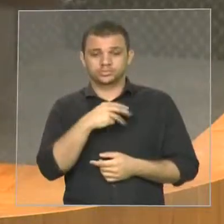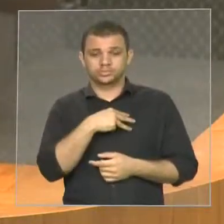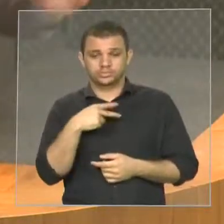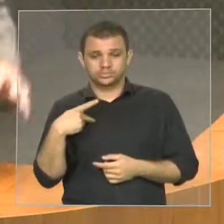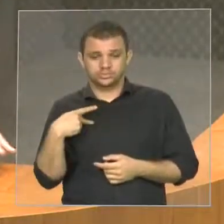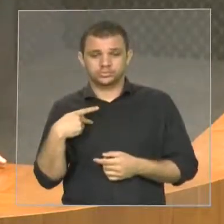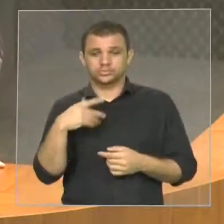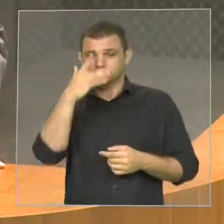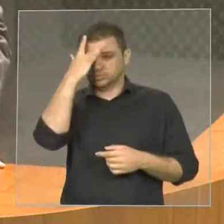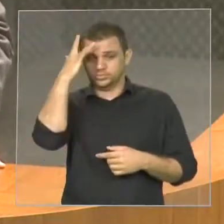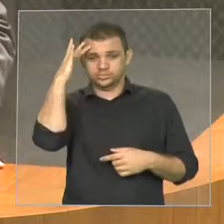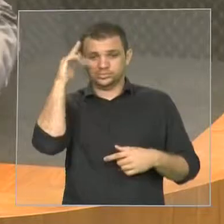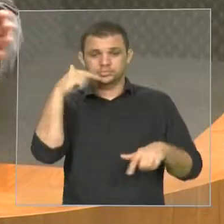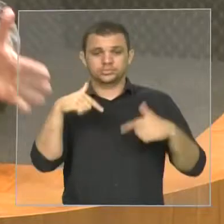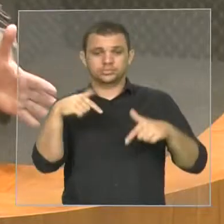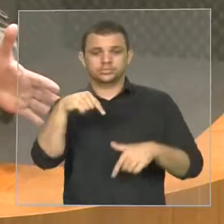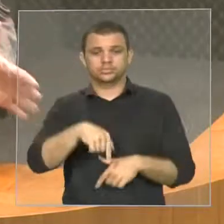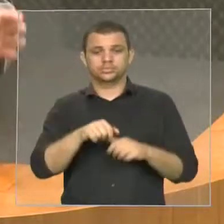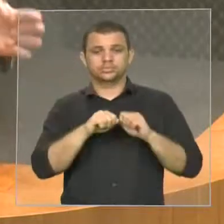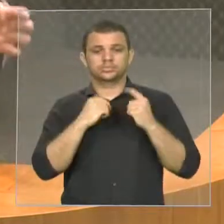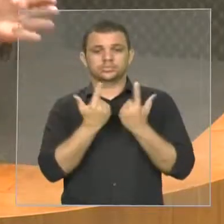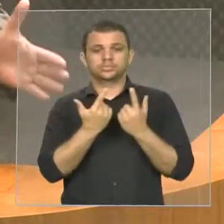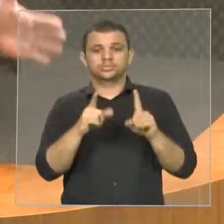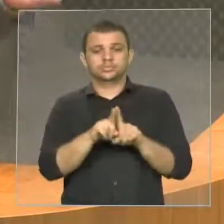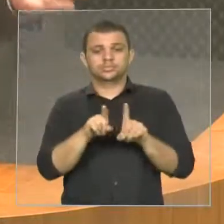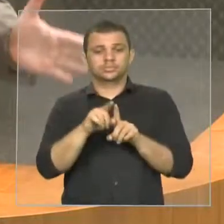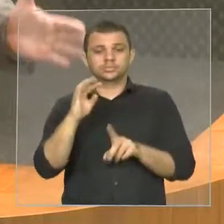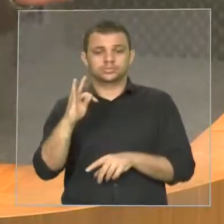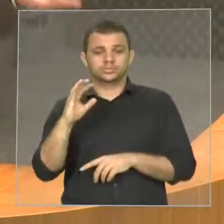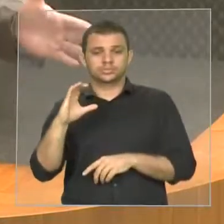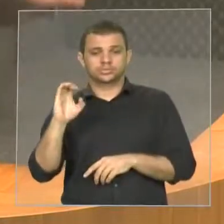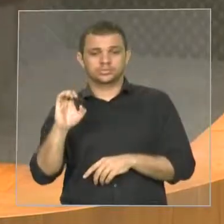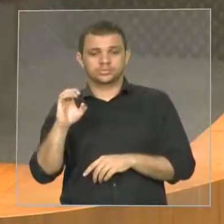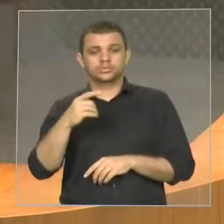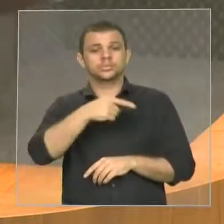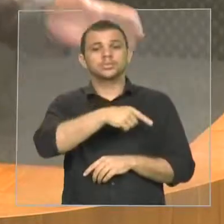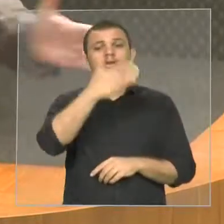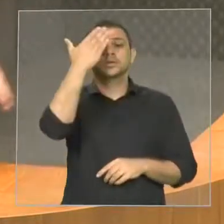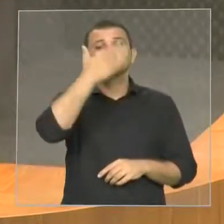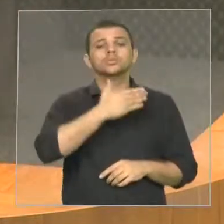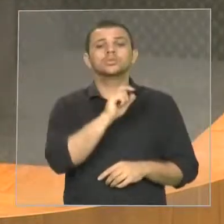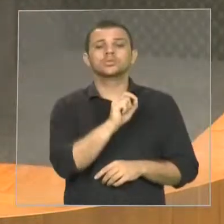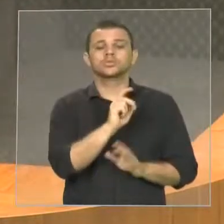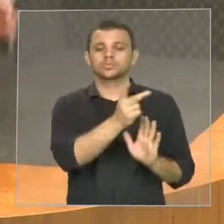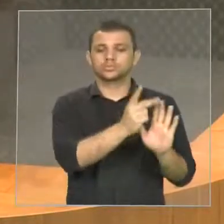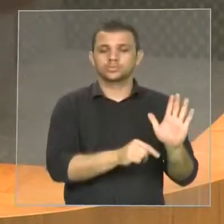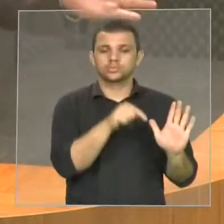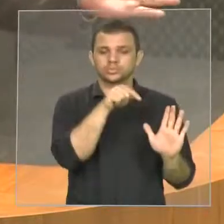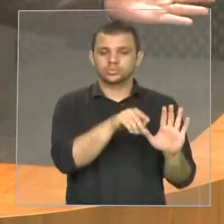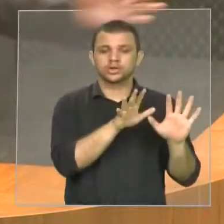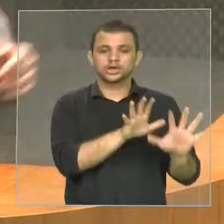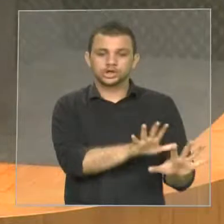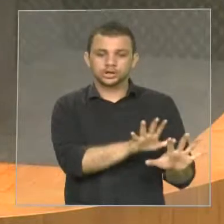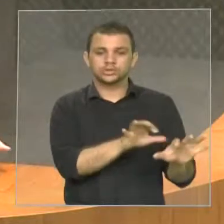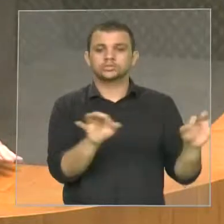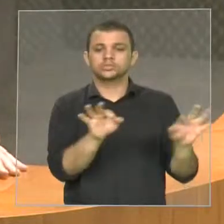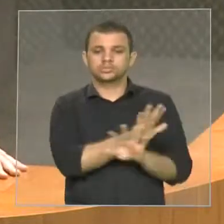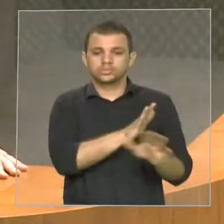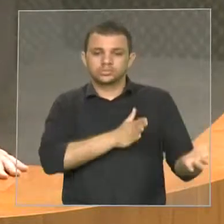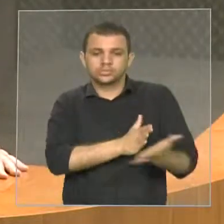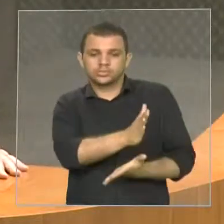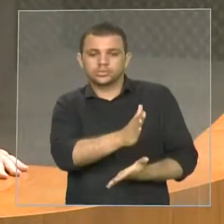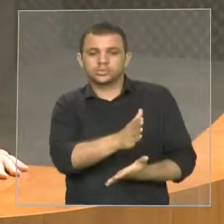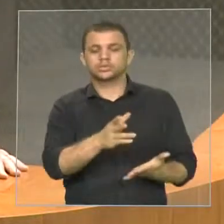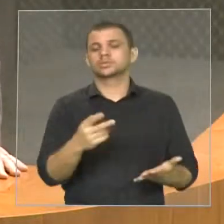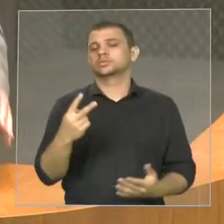o Tribunal de Contas, e mostraram que não era possível aprovar o projeto do jeito que estava e que já estaria aprovado pela vontade do